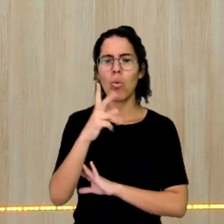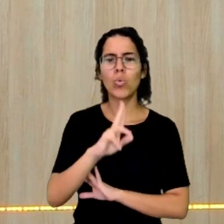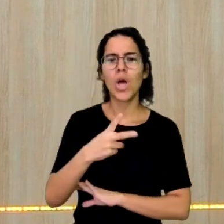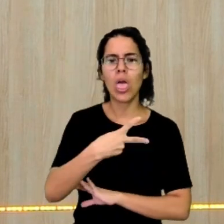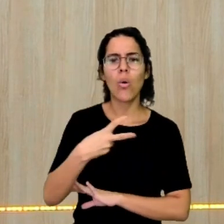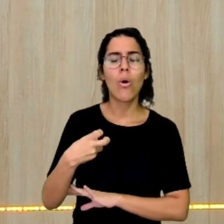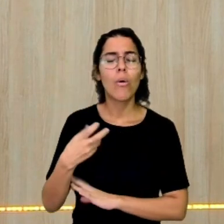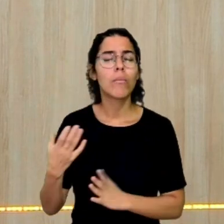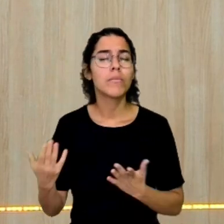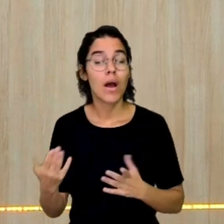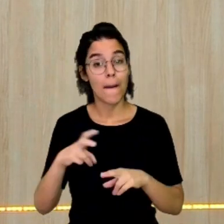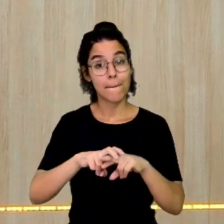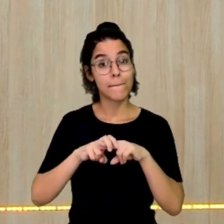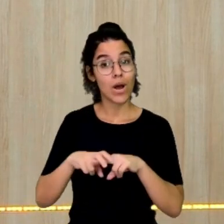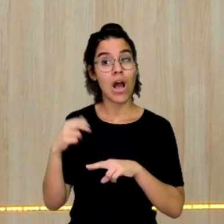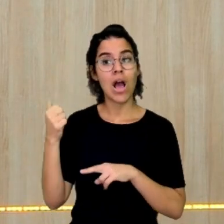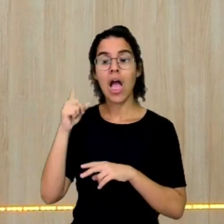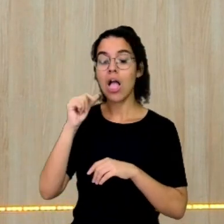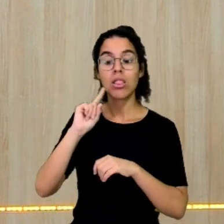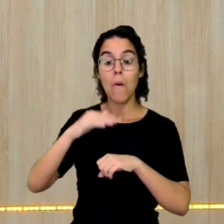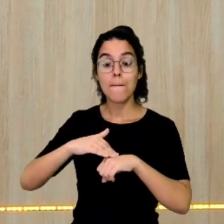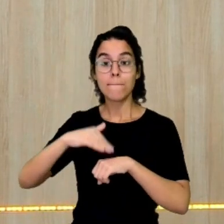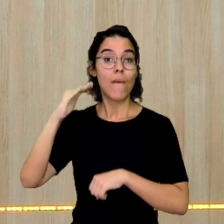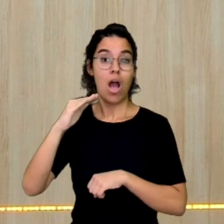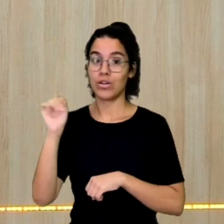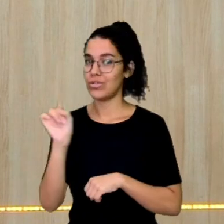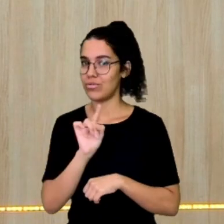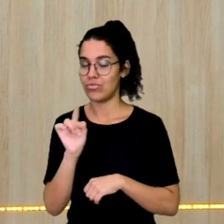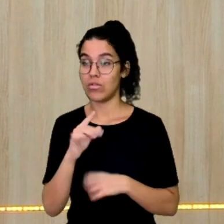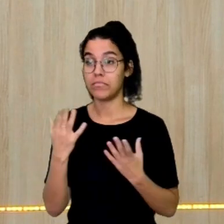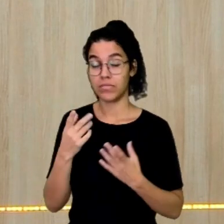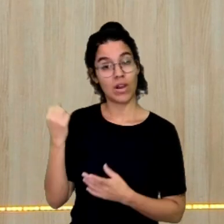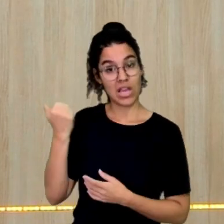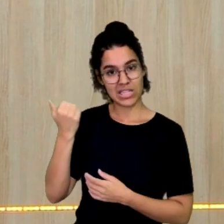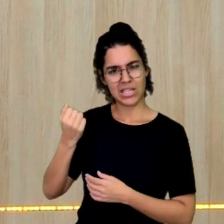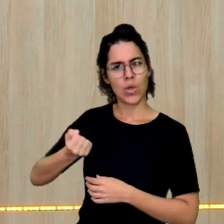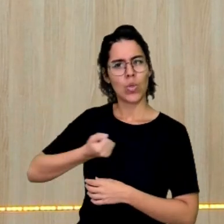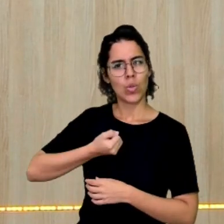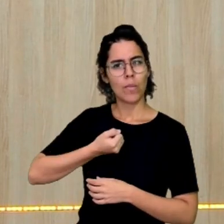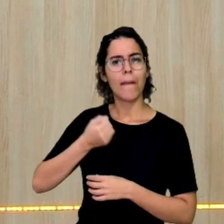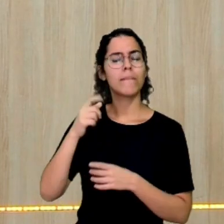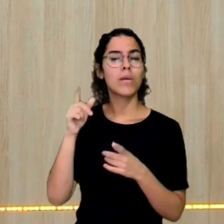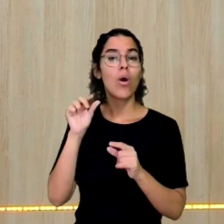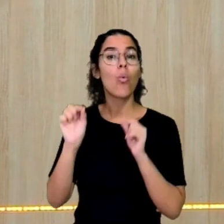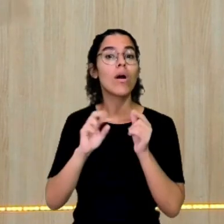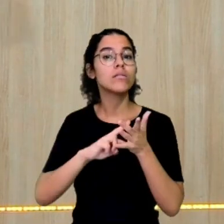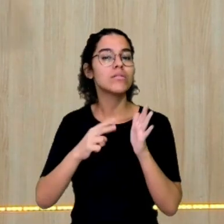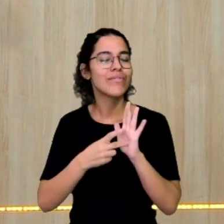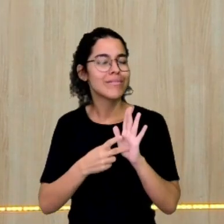Porque, gente, ele fala que não supera. Então, quer dizer que essa expressão anterior, ela tem um valor